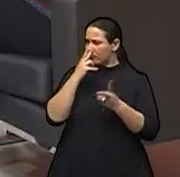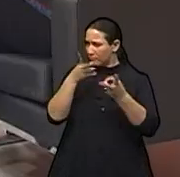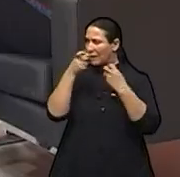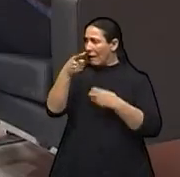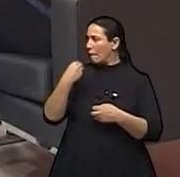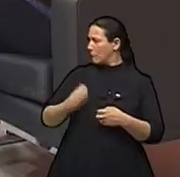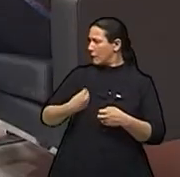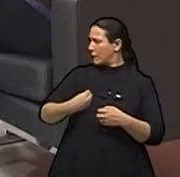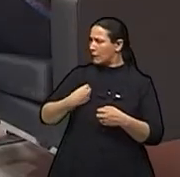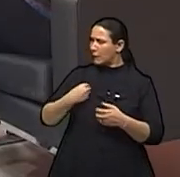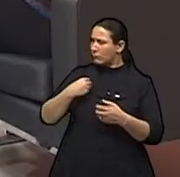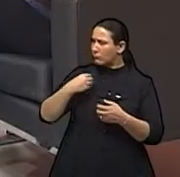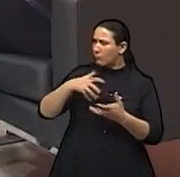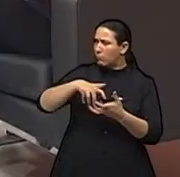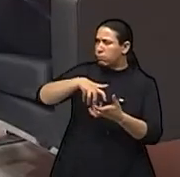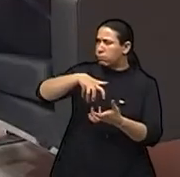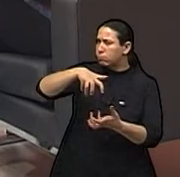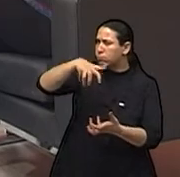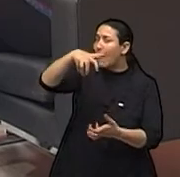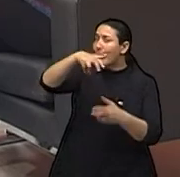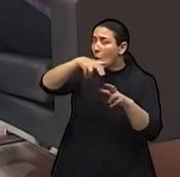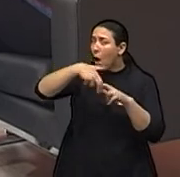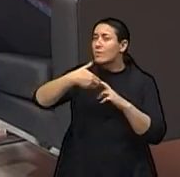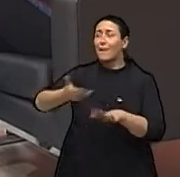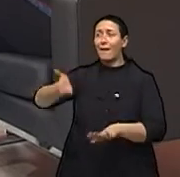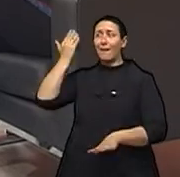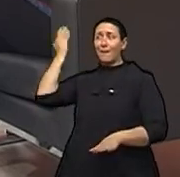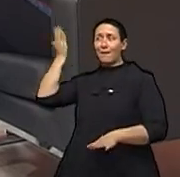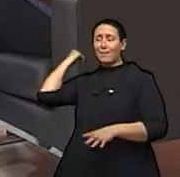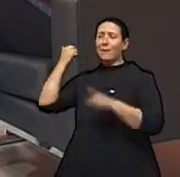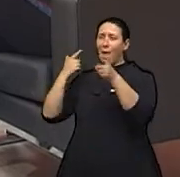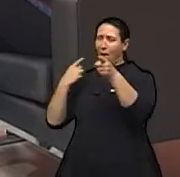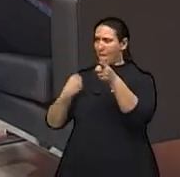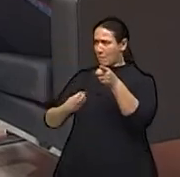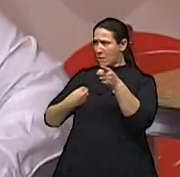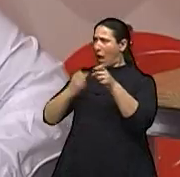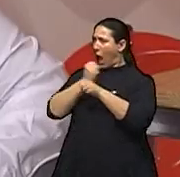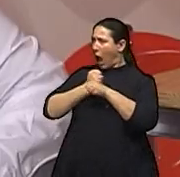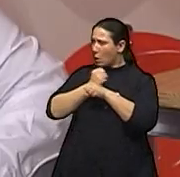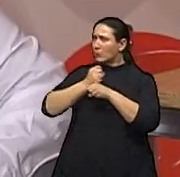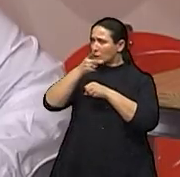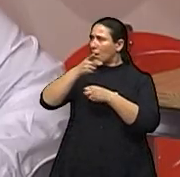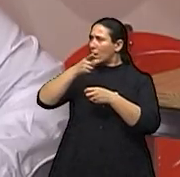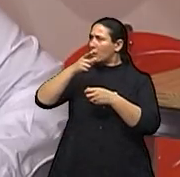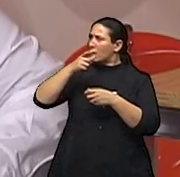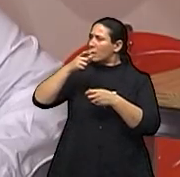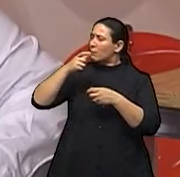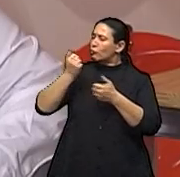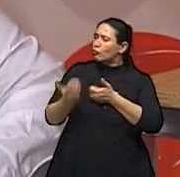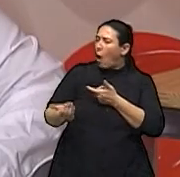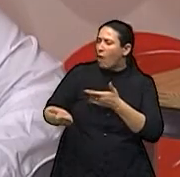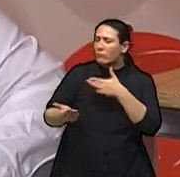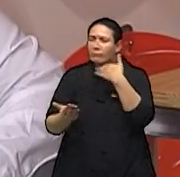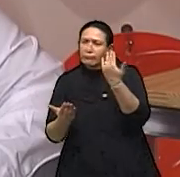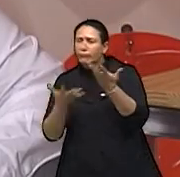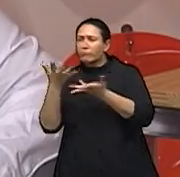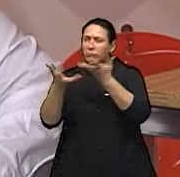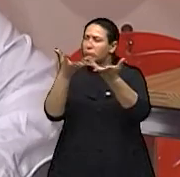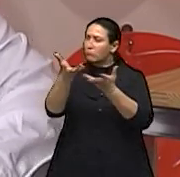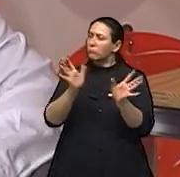já tiveram mais reencarnações ou não quer dizer? Não, de maneira alguma. Pode ser a segunda e ela está vivendo muito?